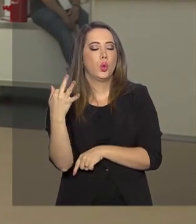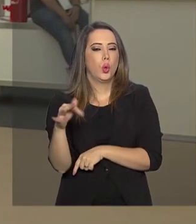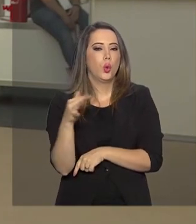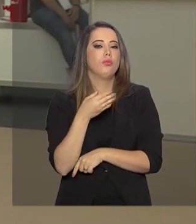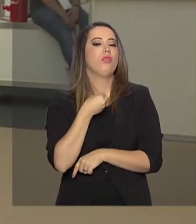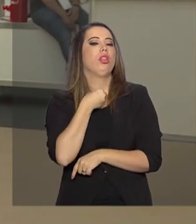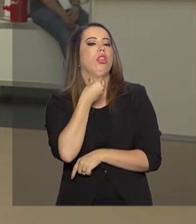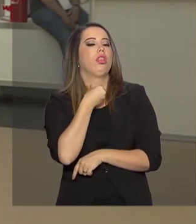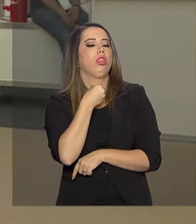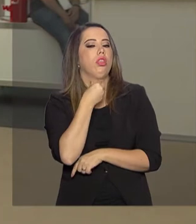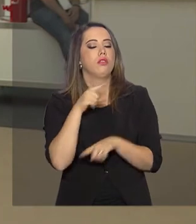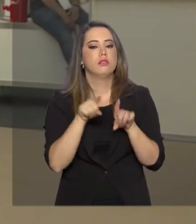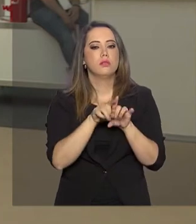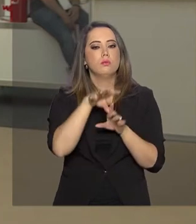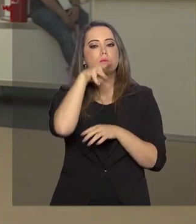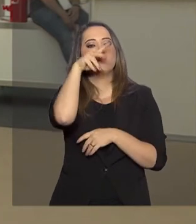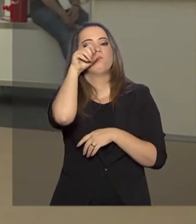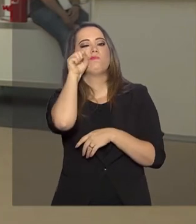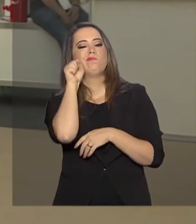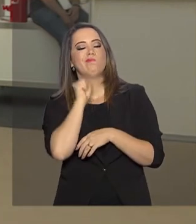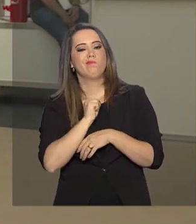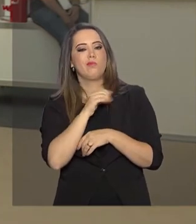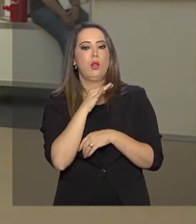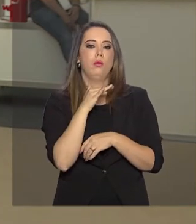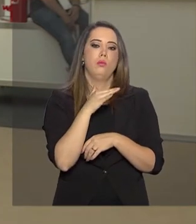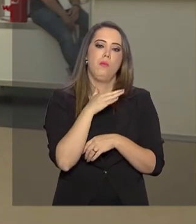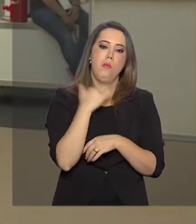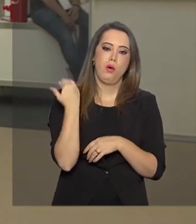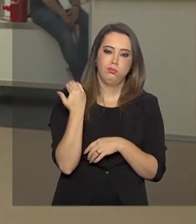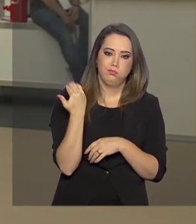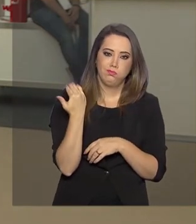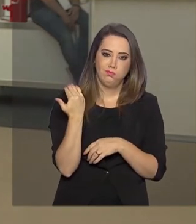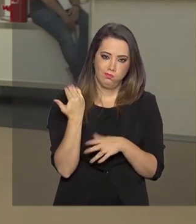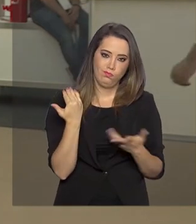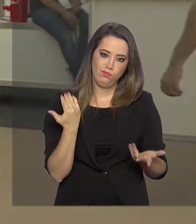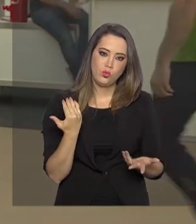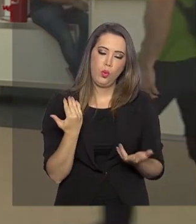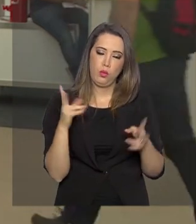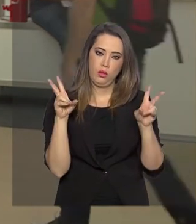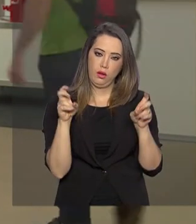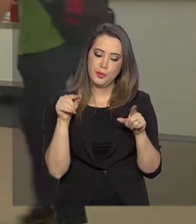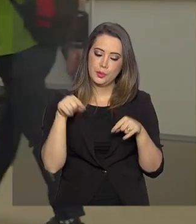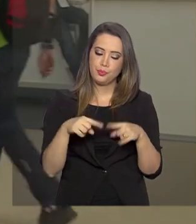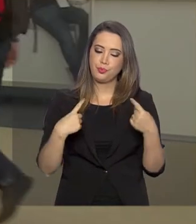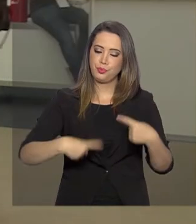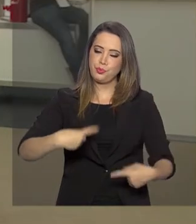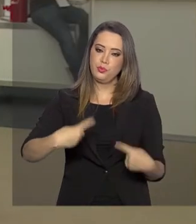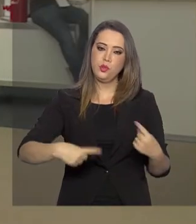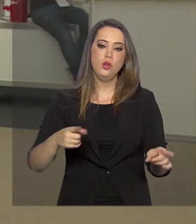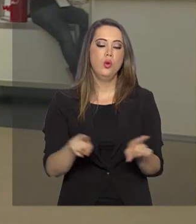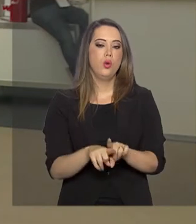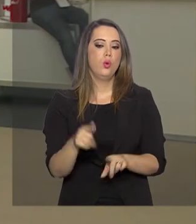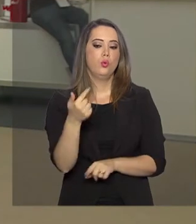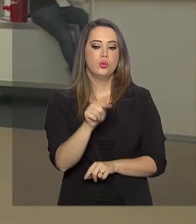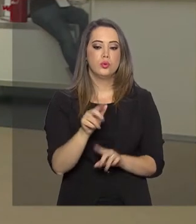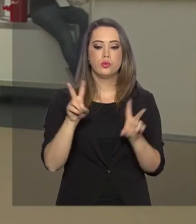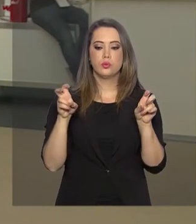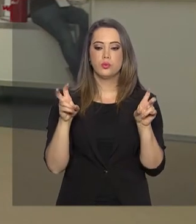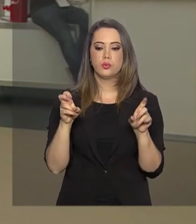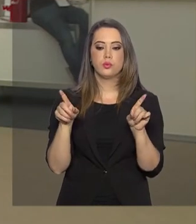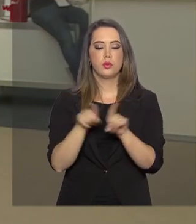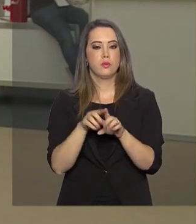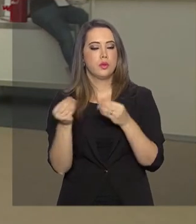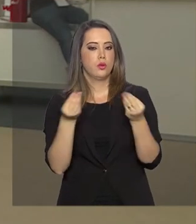intoxicação e também morte por asfixia. Esse assunto vai ser tratado aqui. Um outro assunto que eles vão falar é sobre as recomendações da